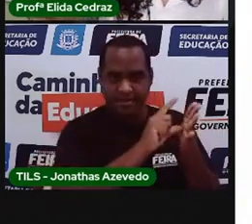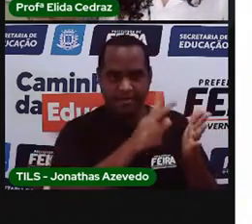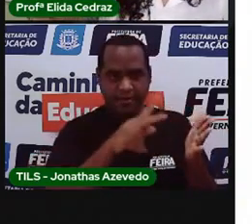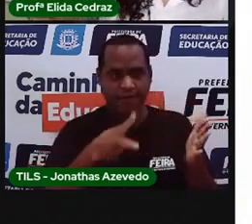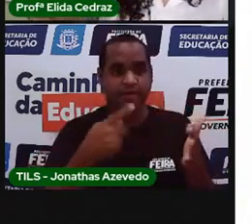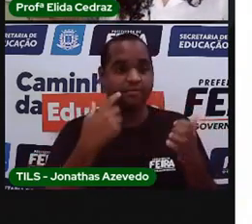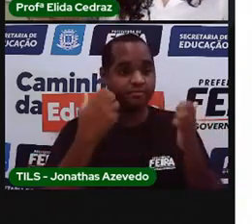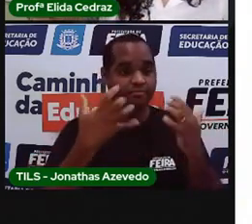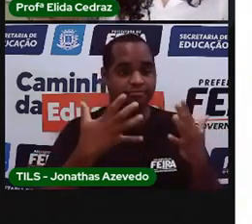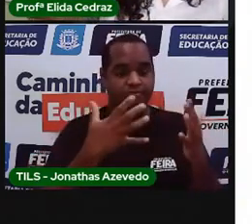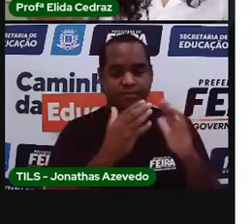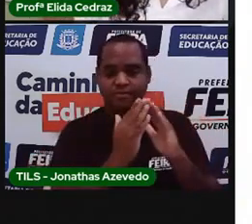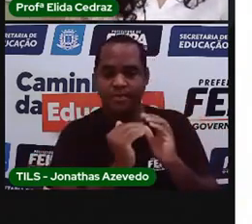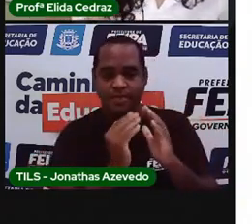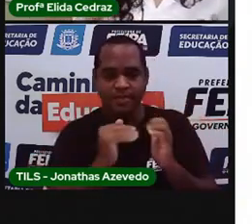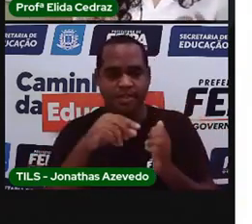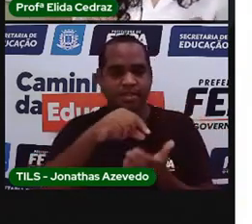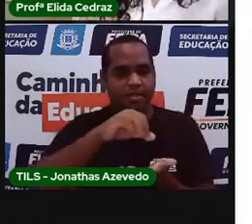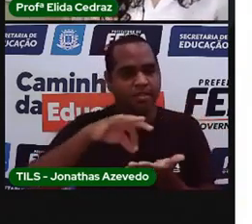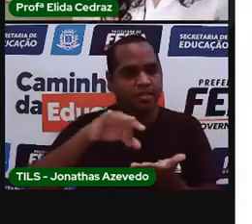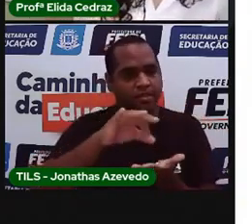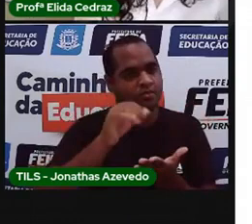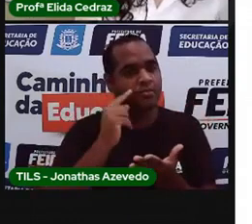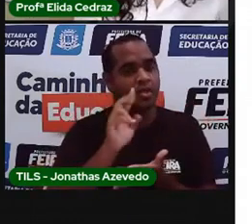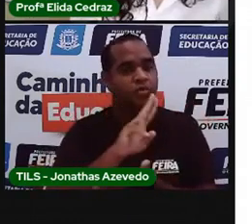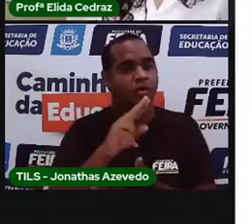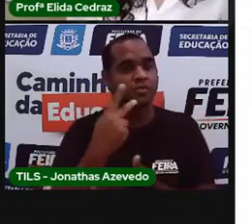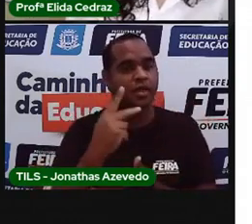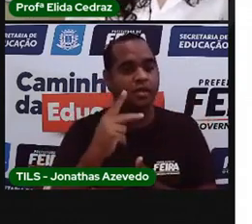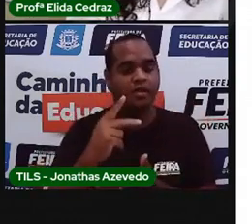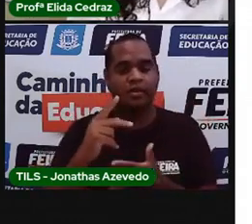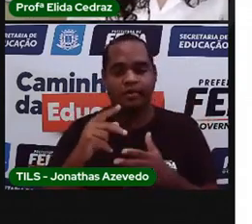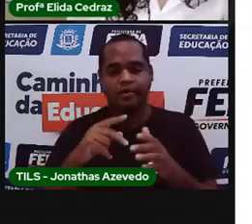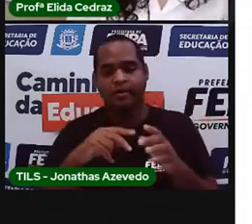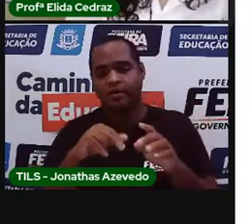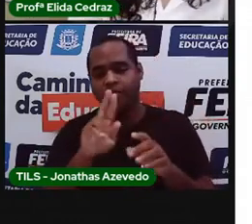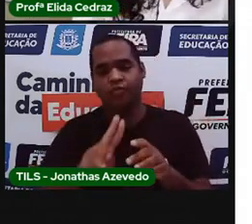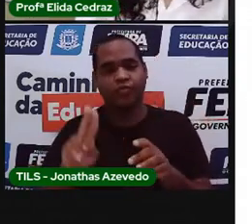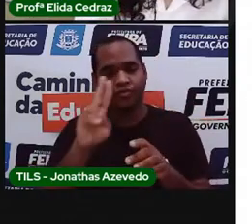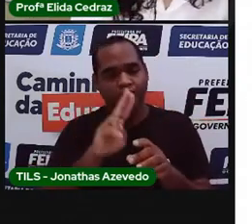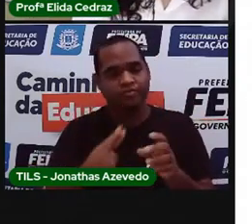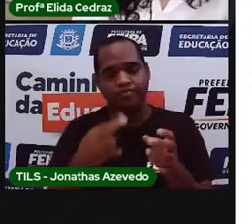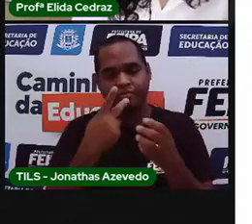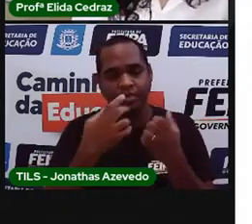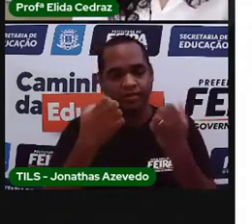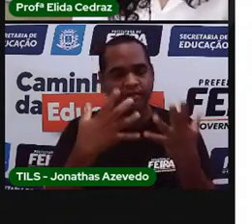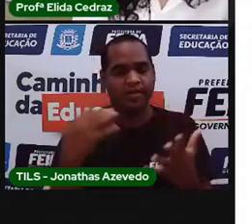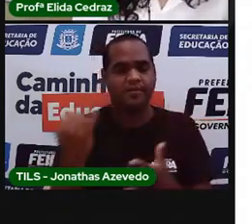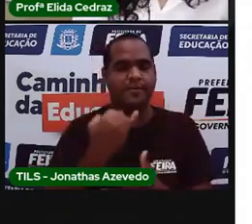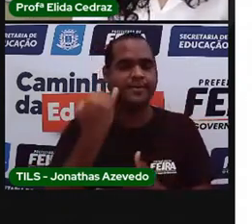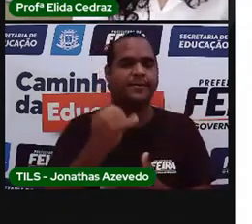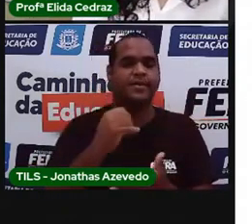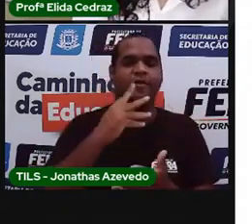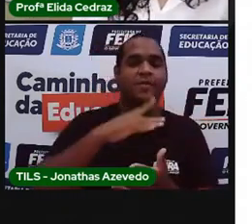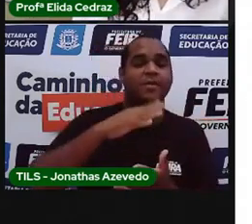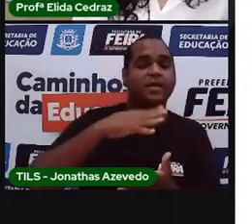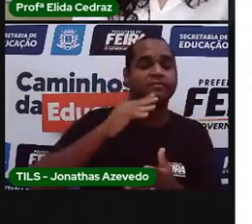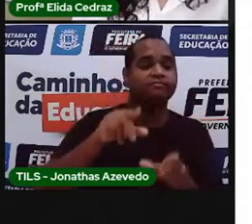pedir para você espalhar com os dedinhos, qual o nome daquele objeto que a gente usou para pegar a pimenta do reino?